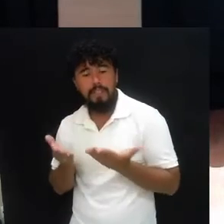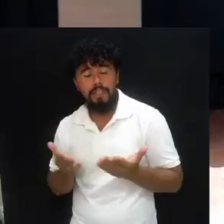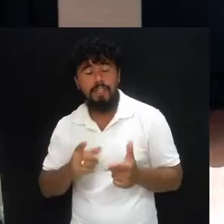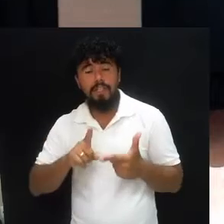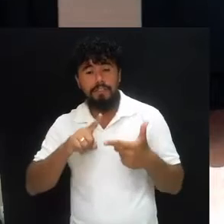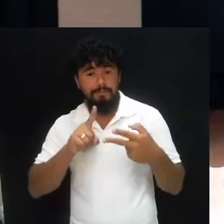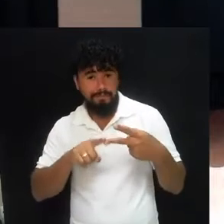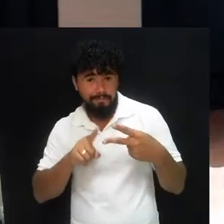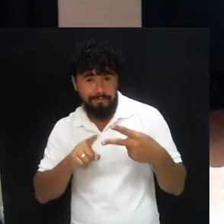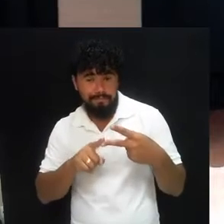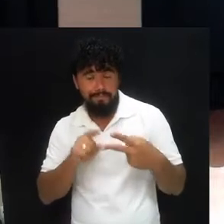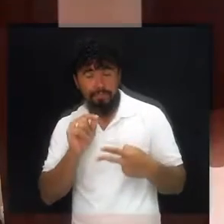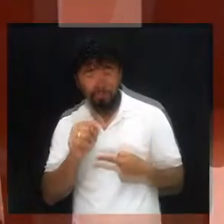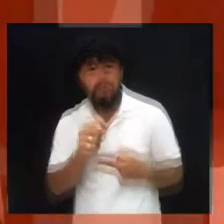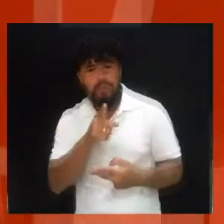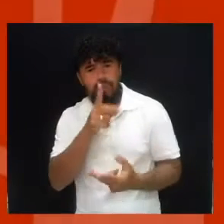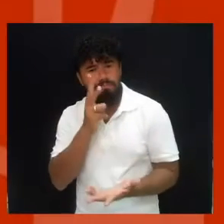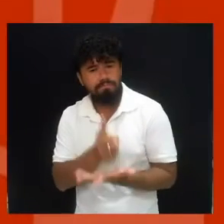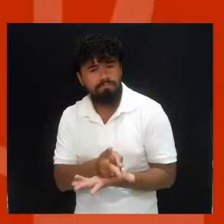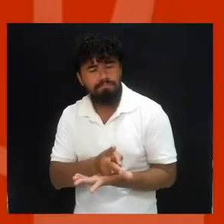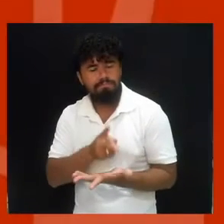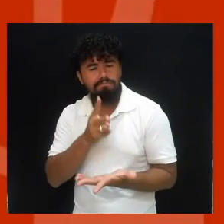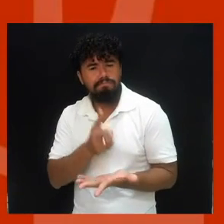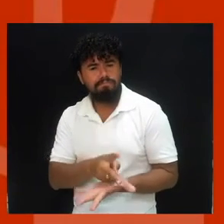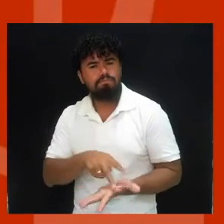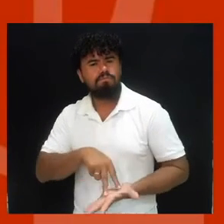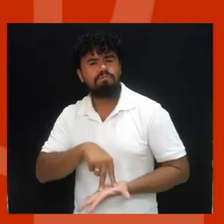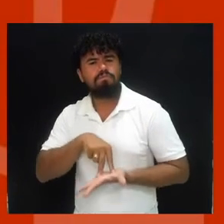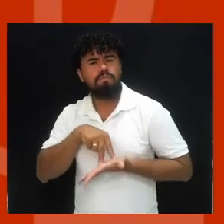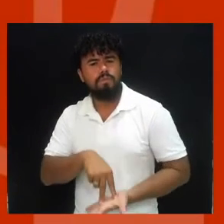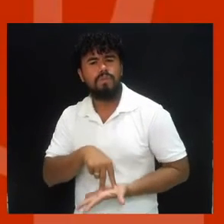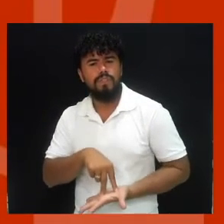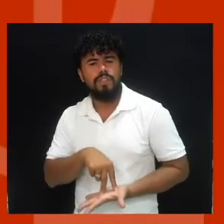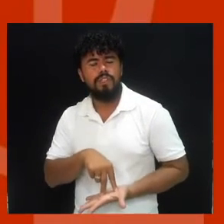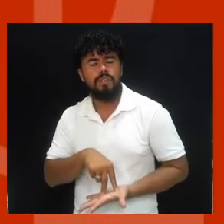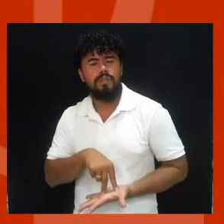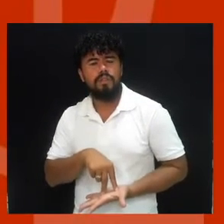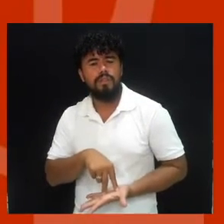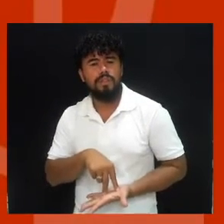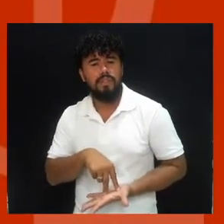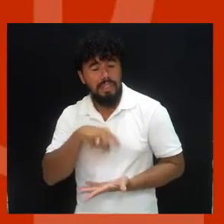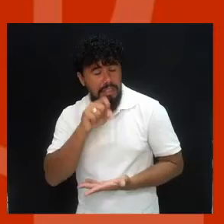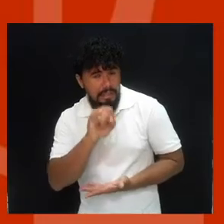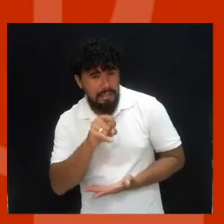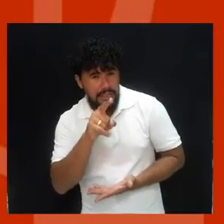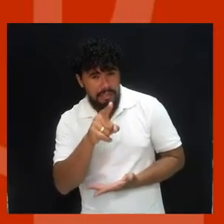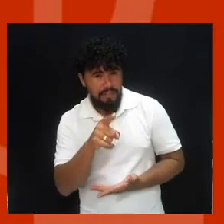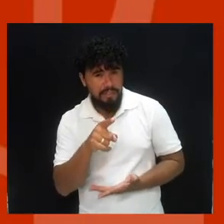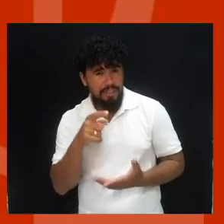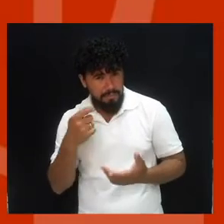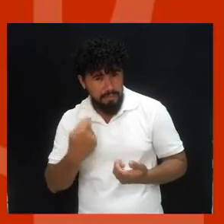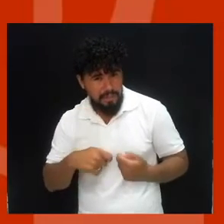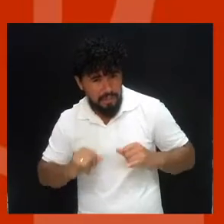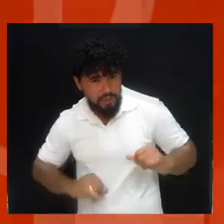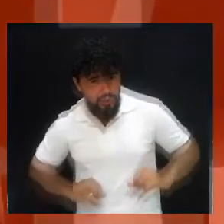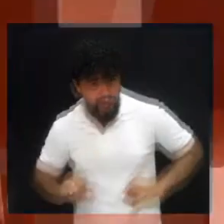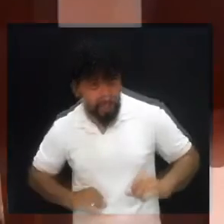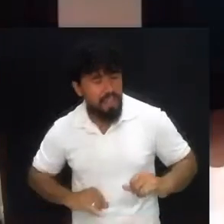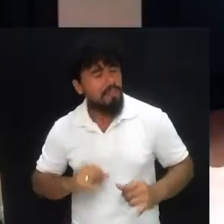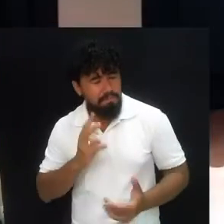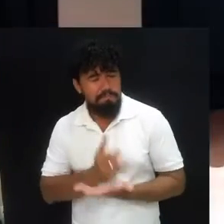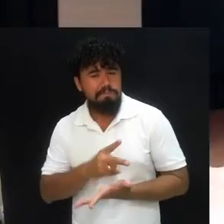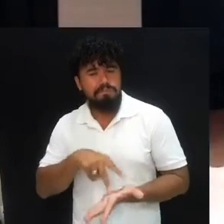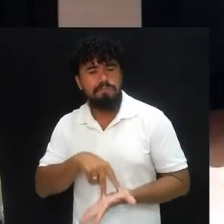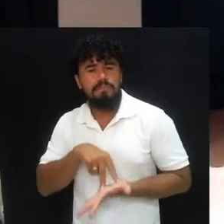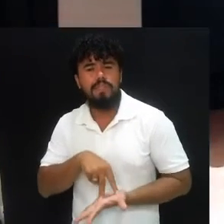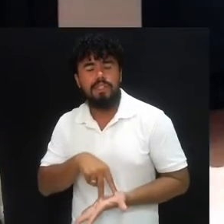segundo lugar, permaneça na posição, ainda que você tenha que sofrer. Veja,